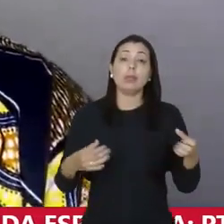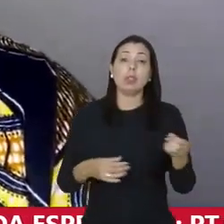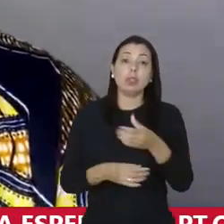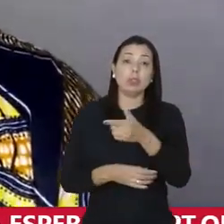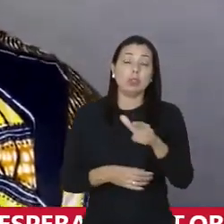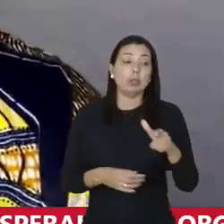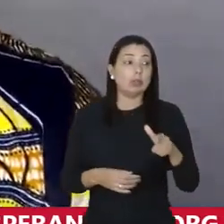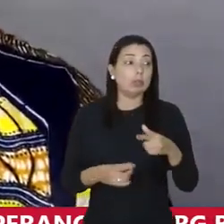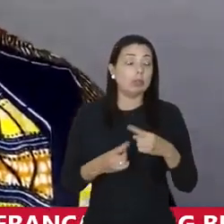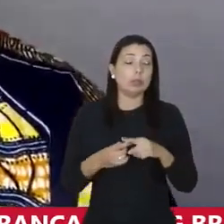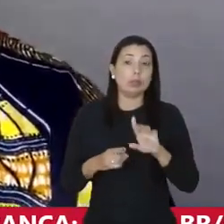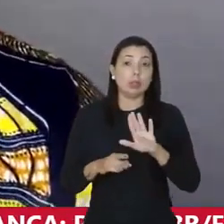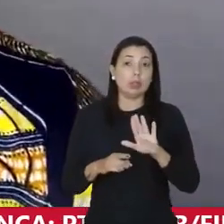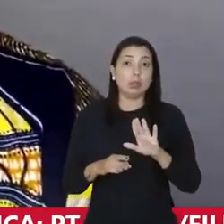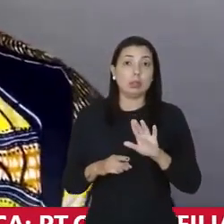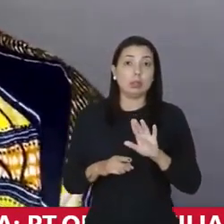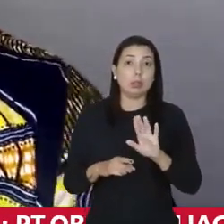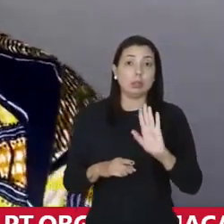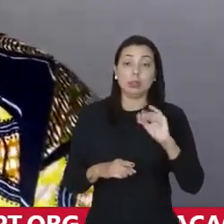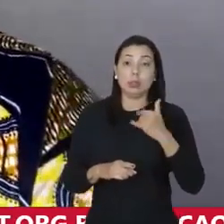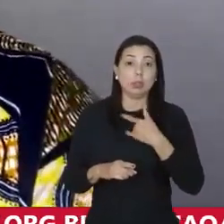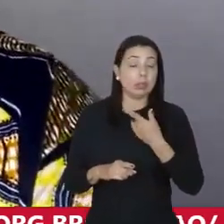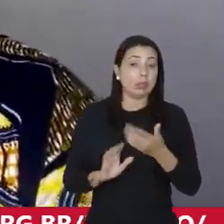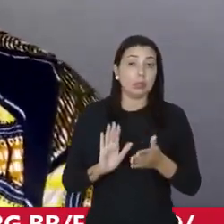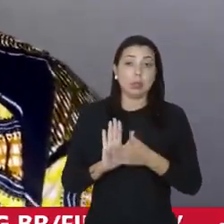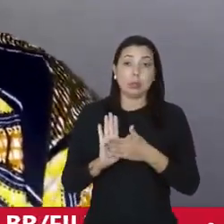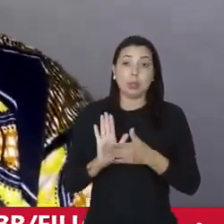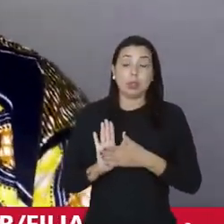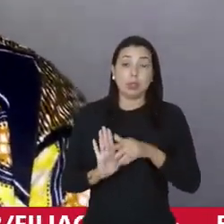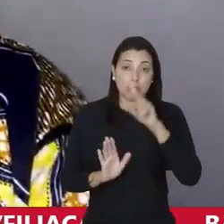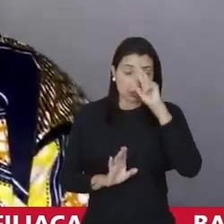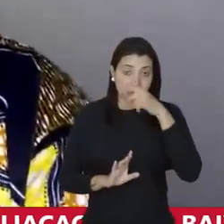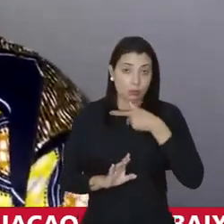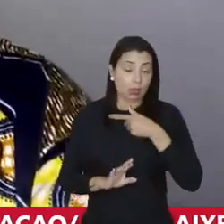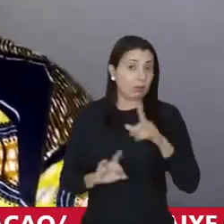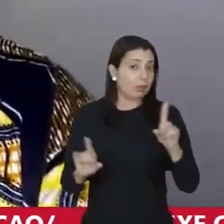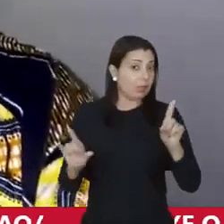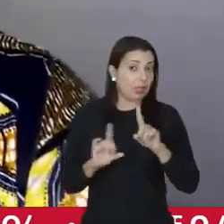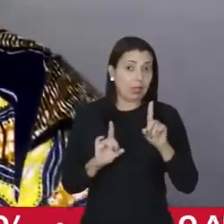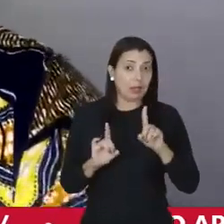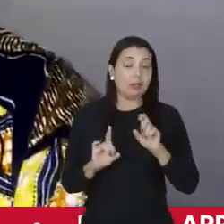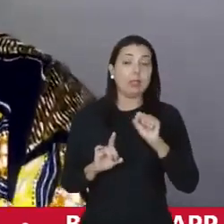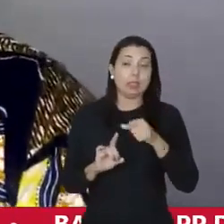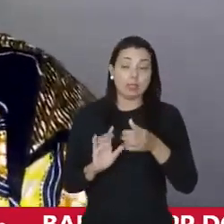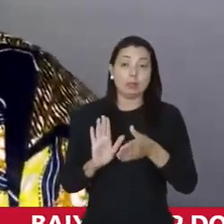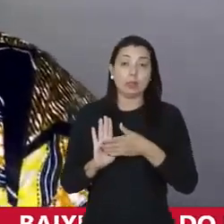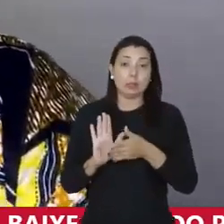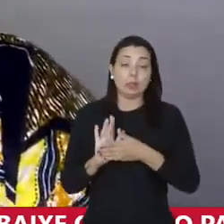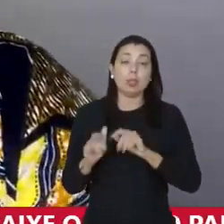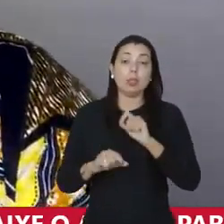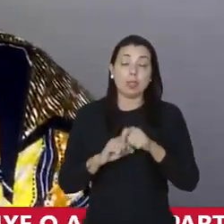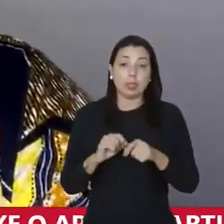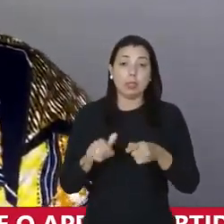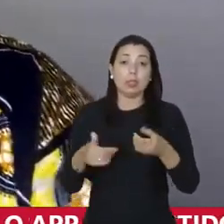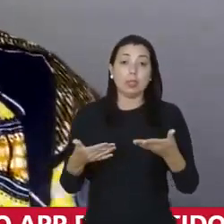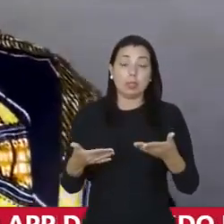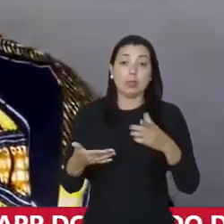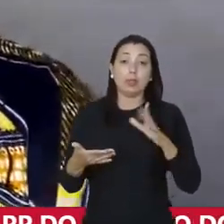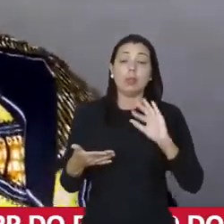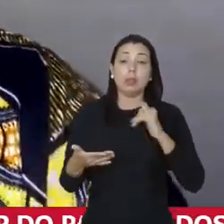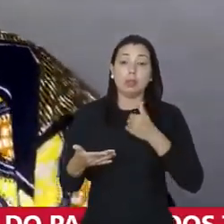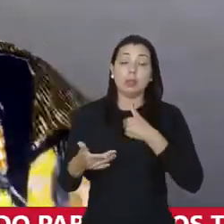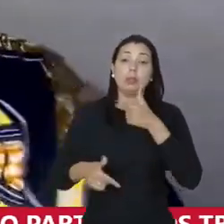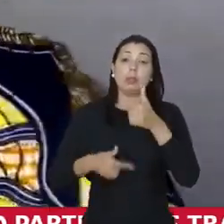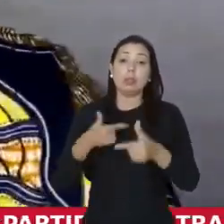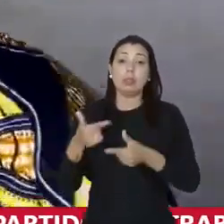falando nós não pautamos sobre individualidade. A gente pauta sobre coletividade. Então, os nossos